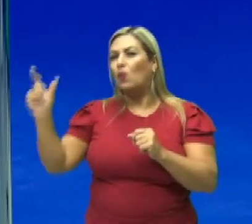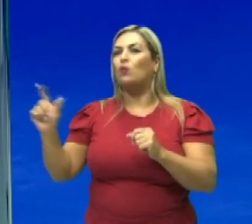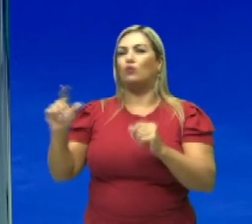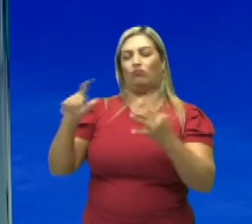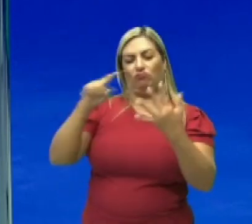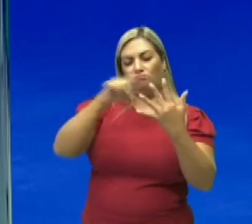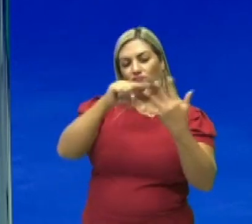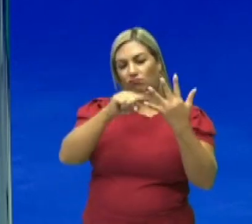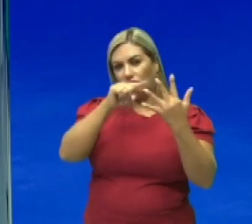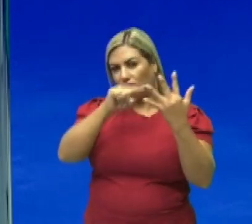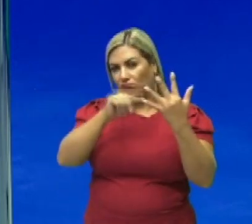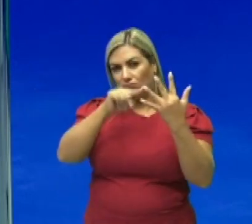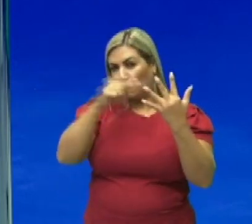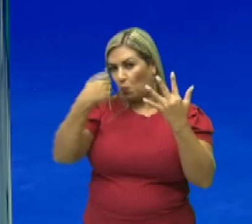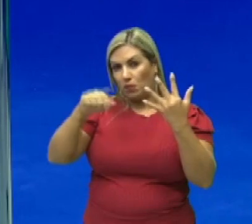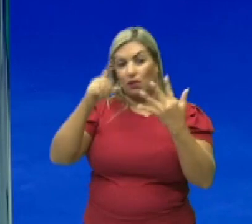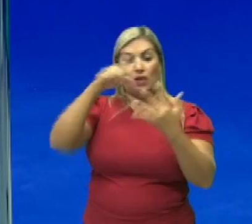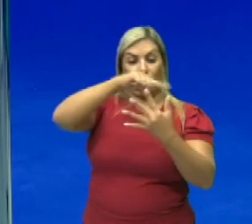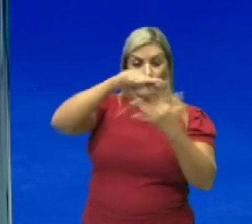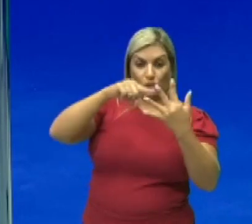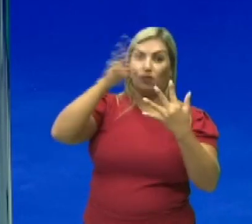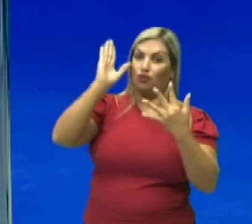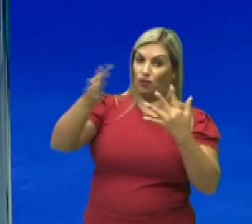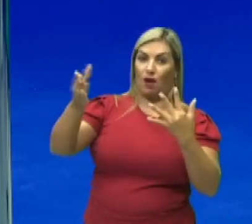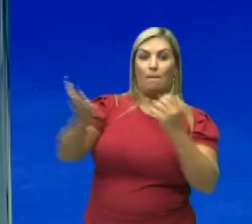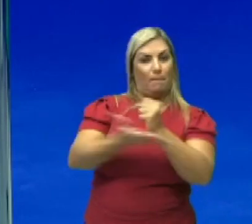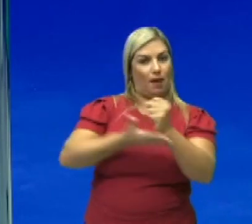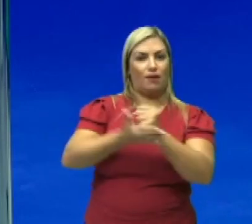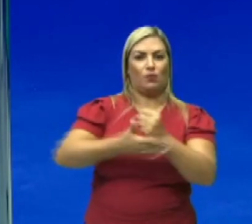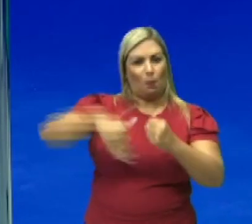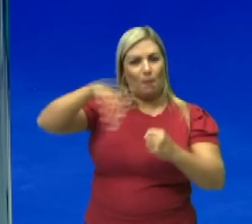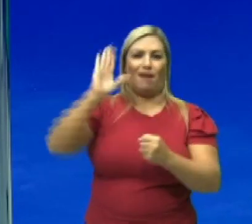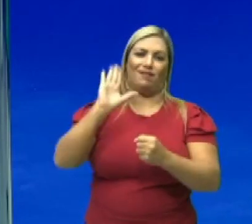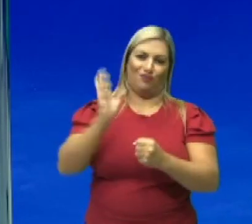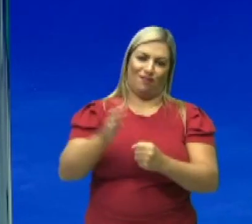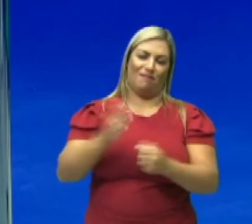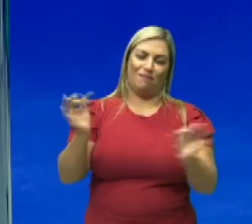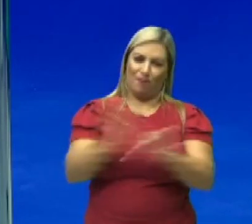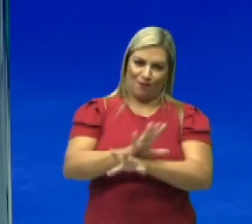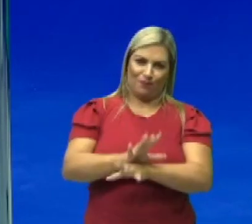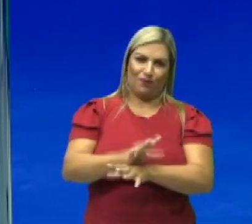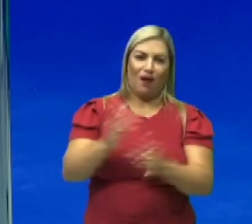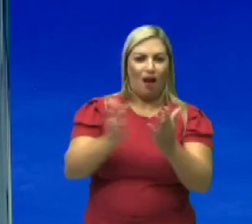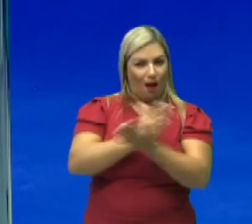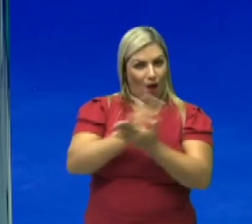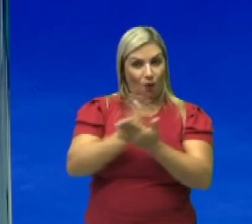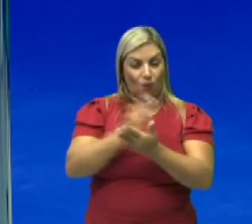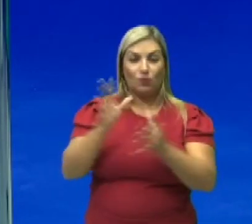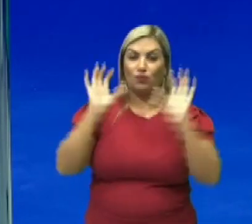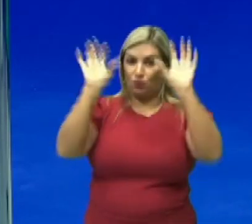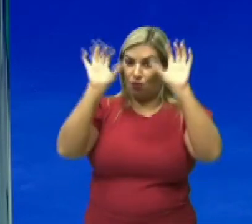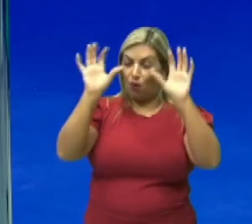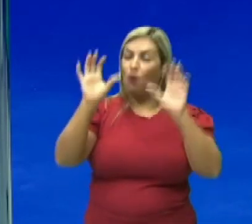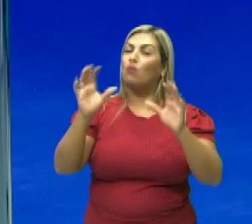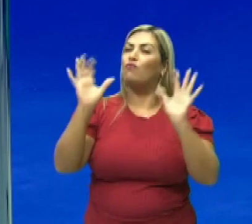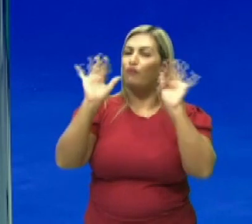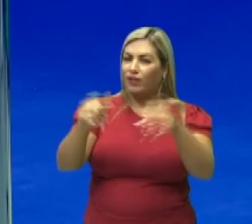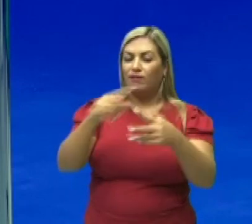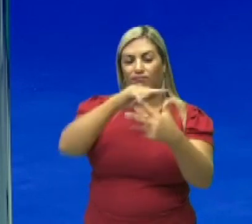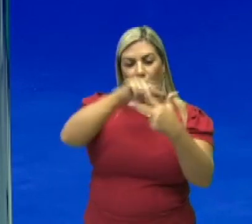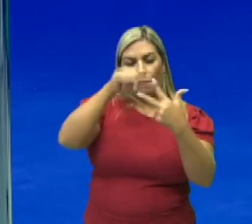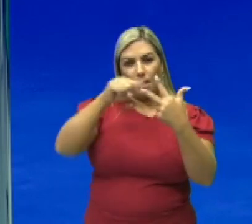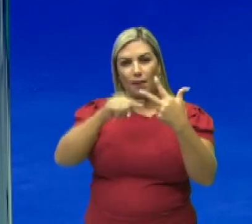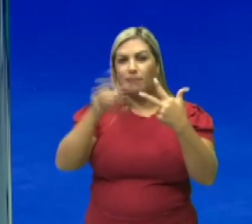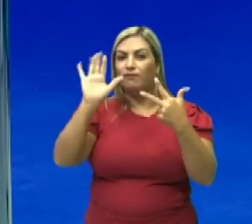sets, porque os três primeiros já são o número maior. Então, por isso, alguns jogos acabam com apenas três sets.